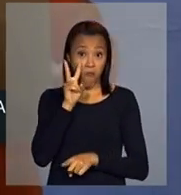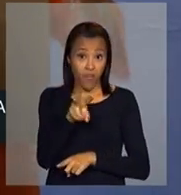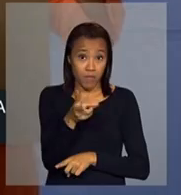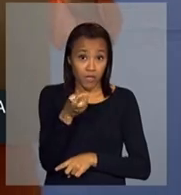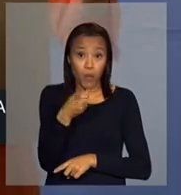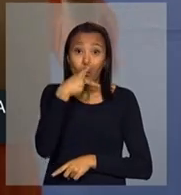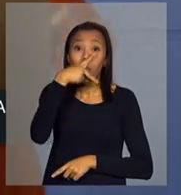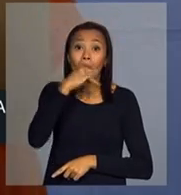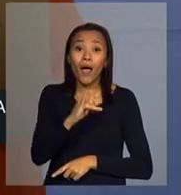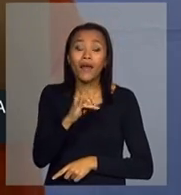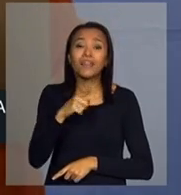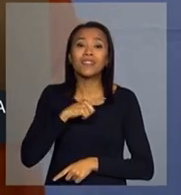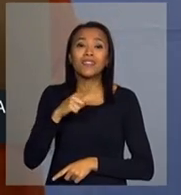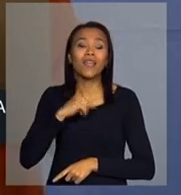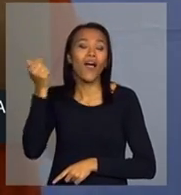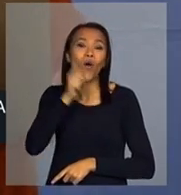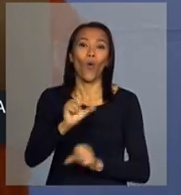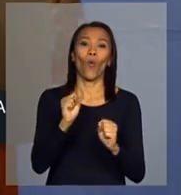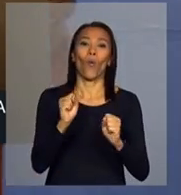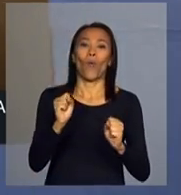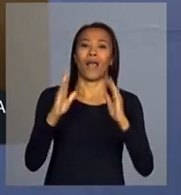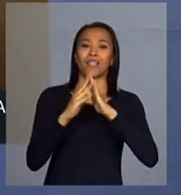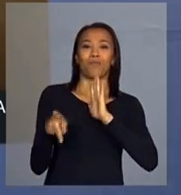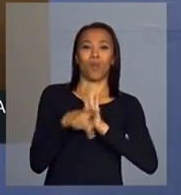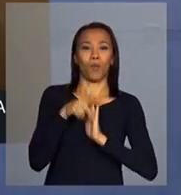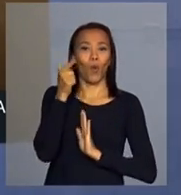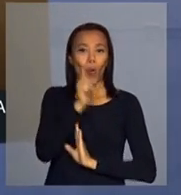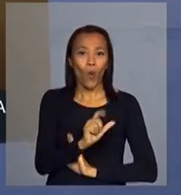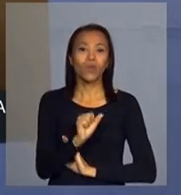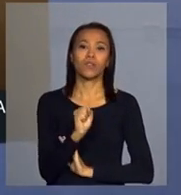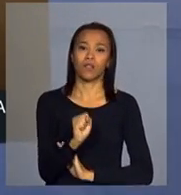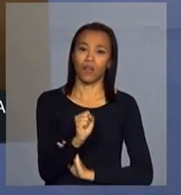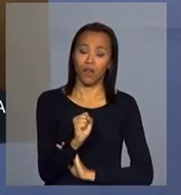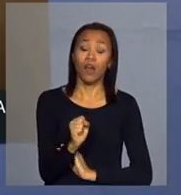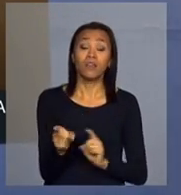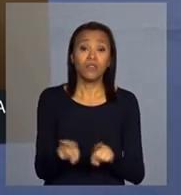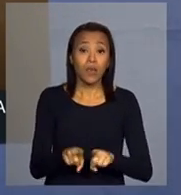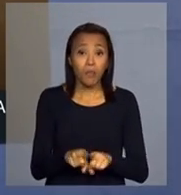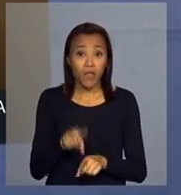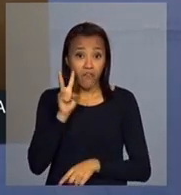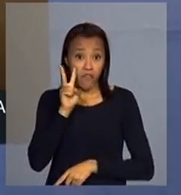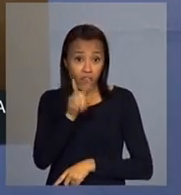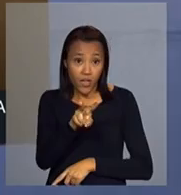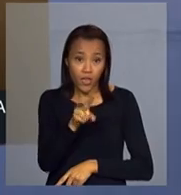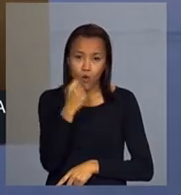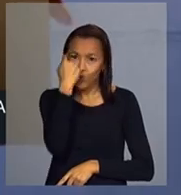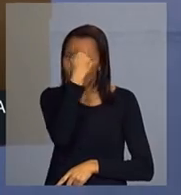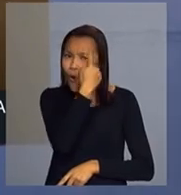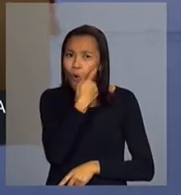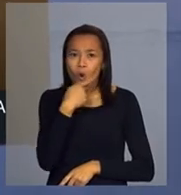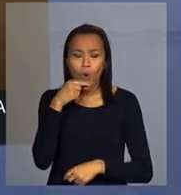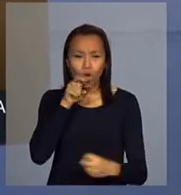vez, tem acesso à casa própria. É a cara e os rostos de 19 milhões